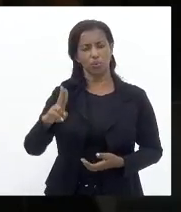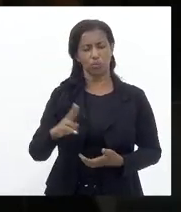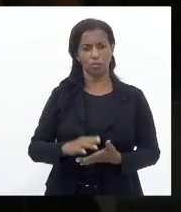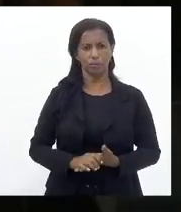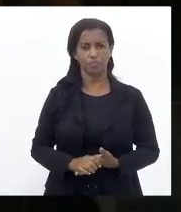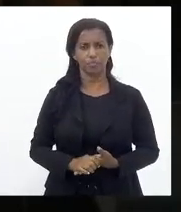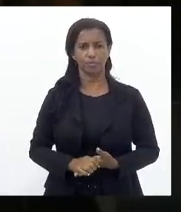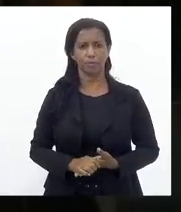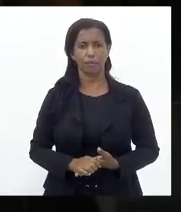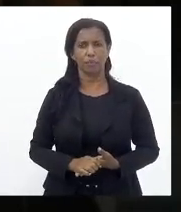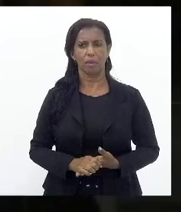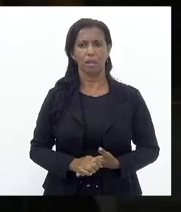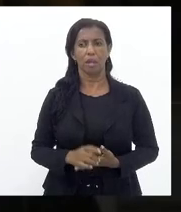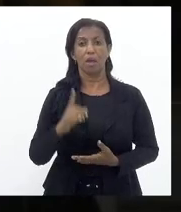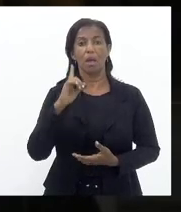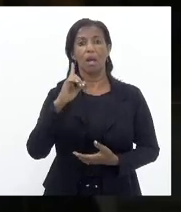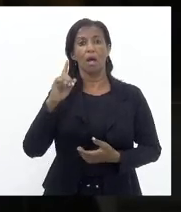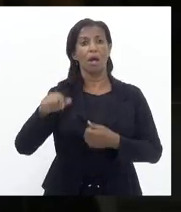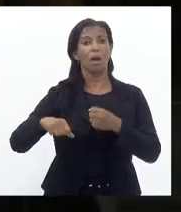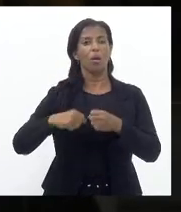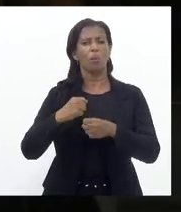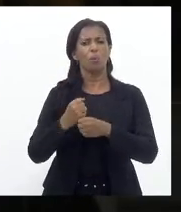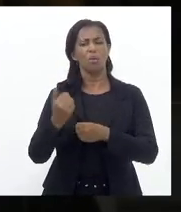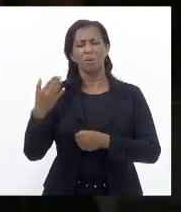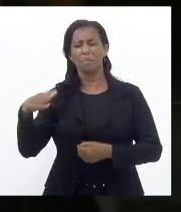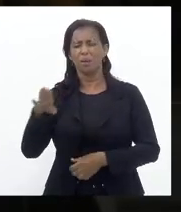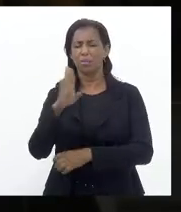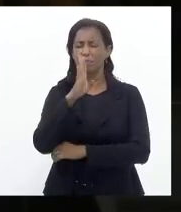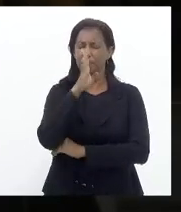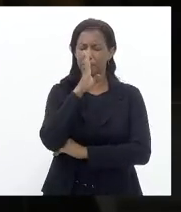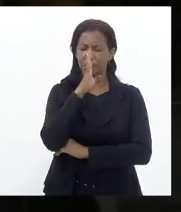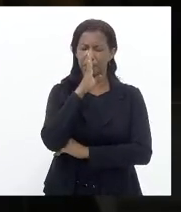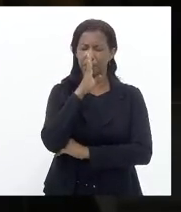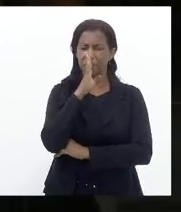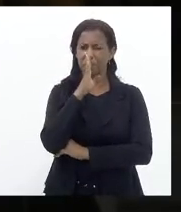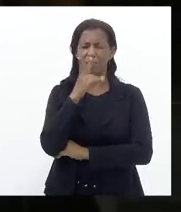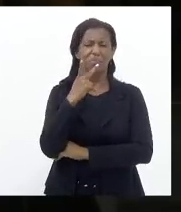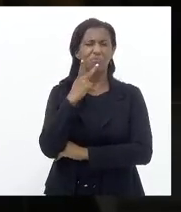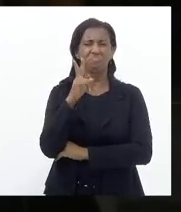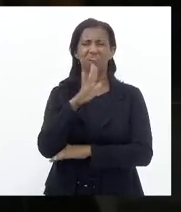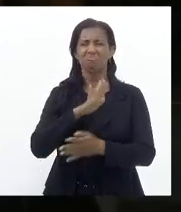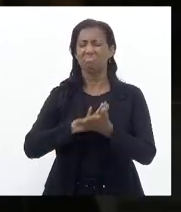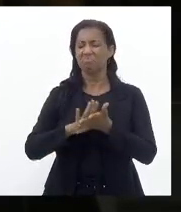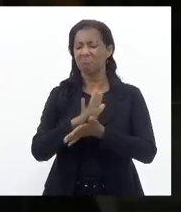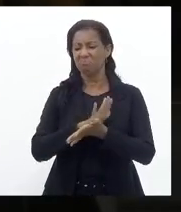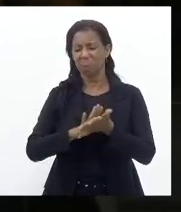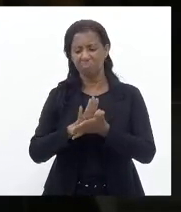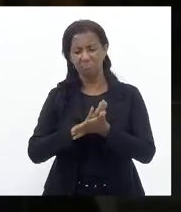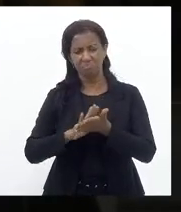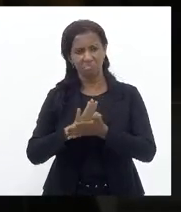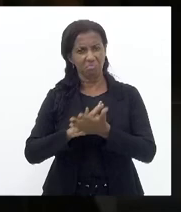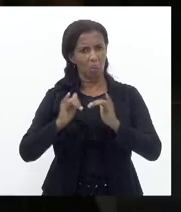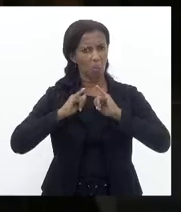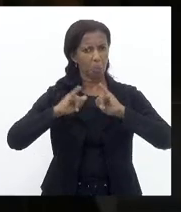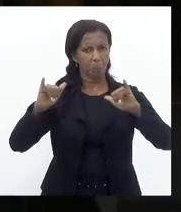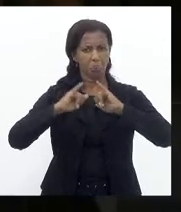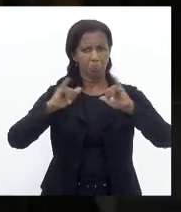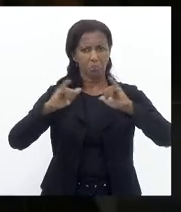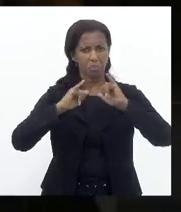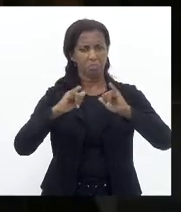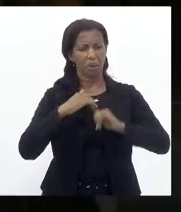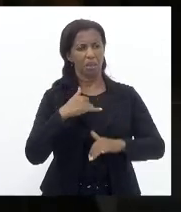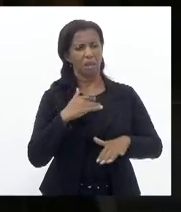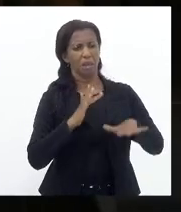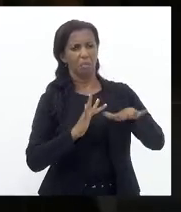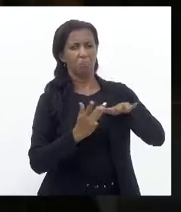que Há um ano e meio Em silêncio Sem divulgar Para a imprensa Sem vincular Publicar Nas minhas redes